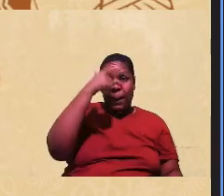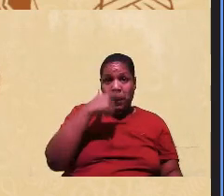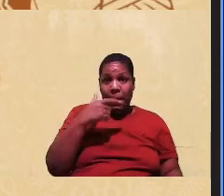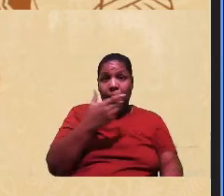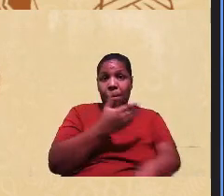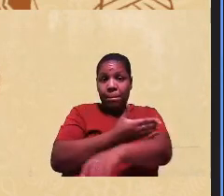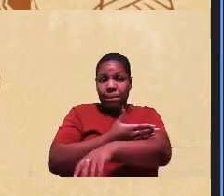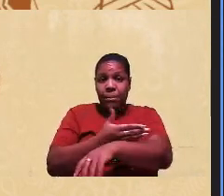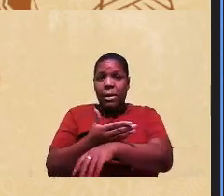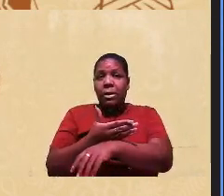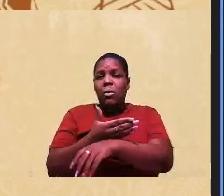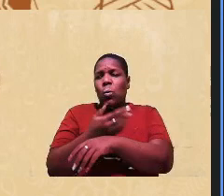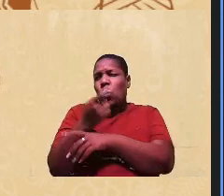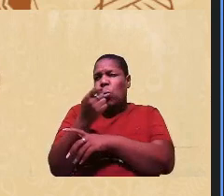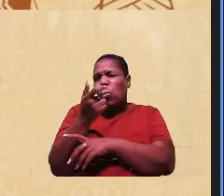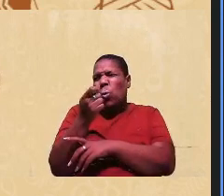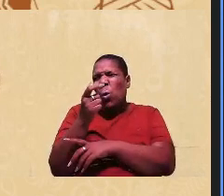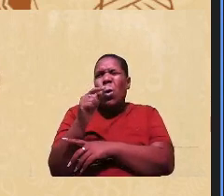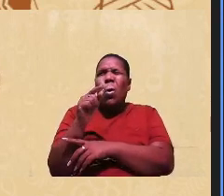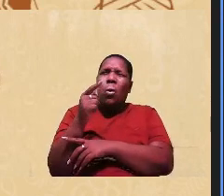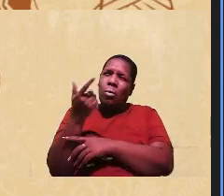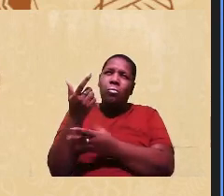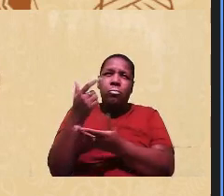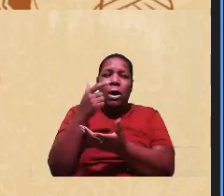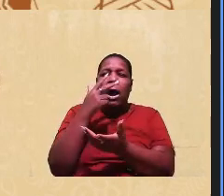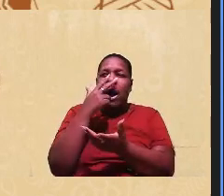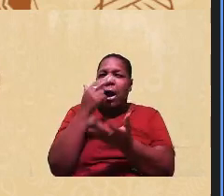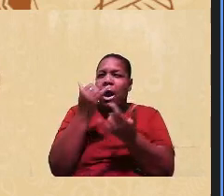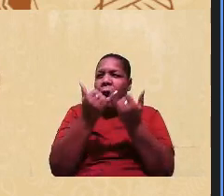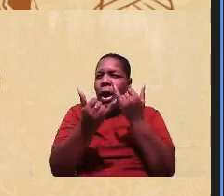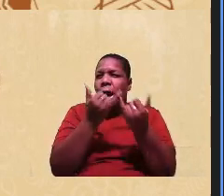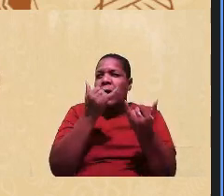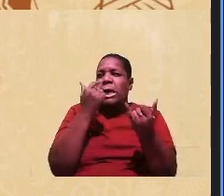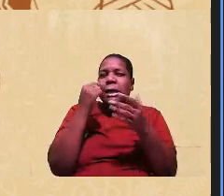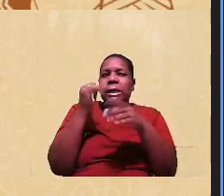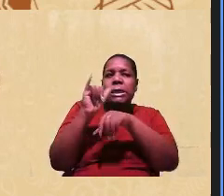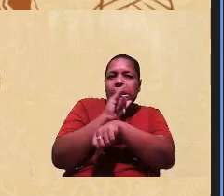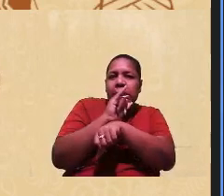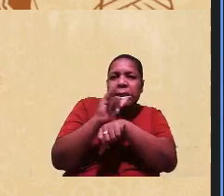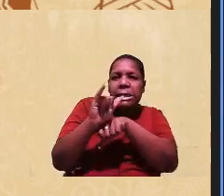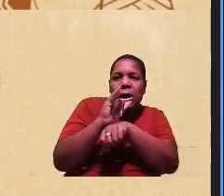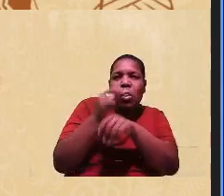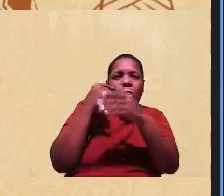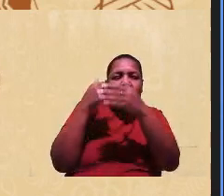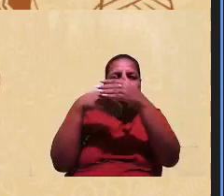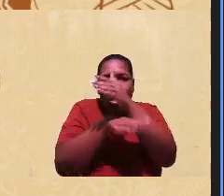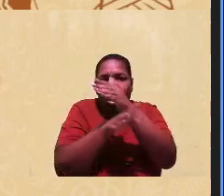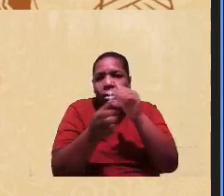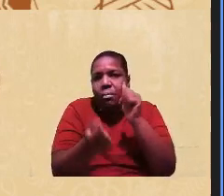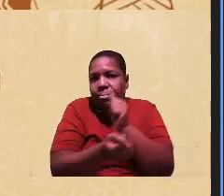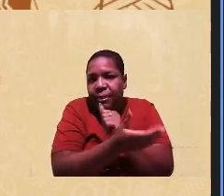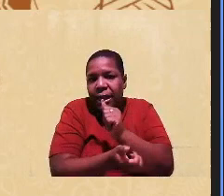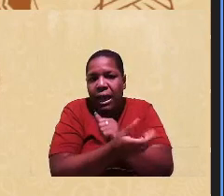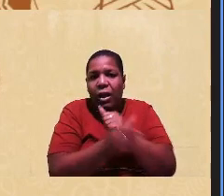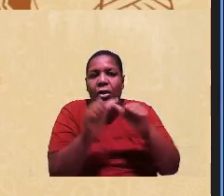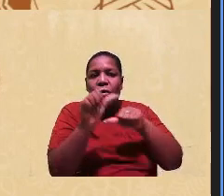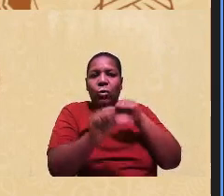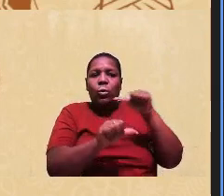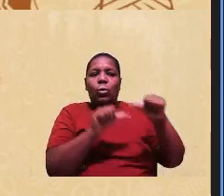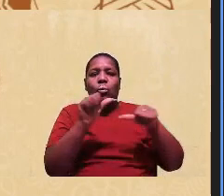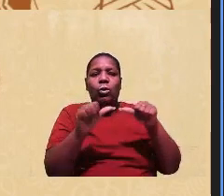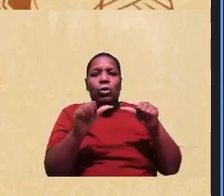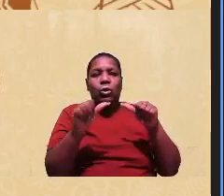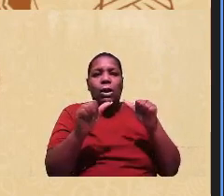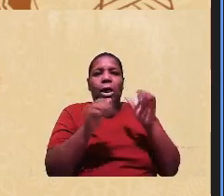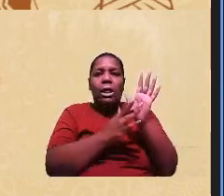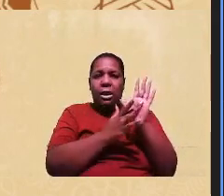muitos traços fenotípicos calcasóides e que optam por criar estratégia de bular e enganar a banca modificando artificialmente